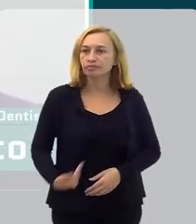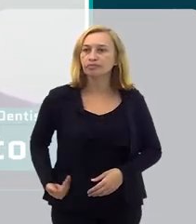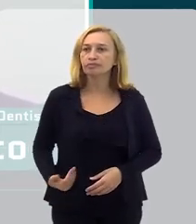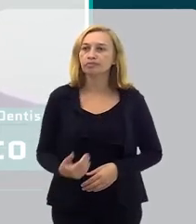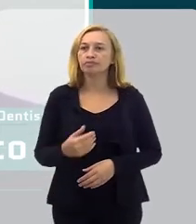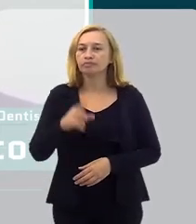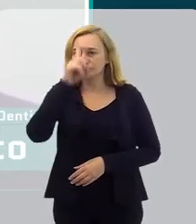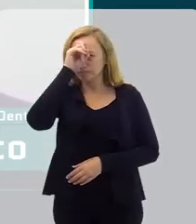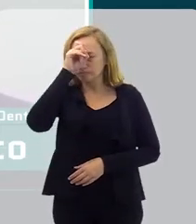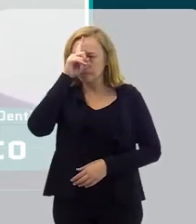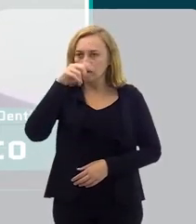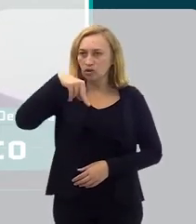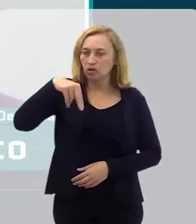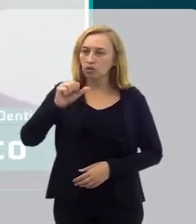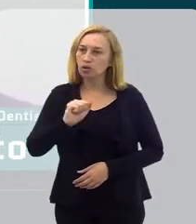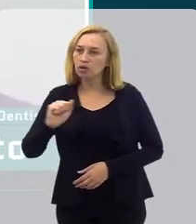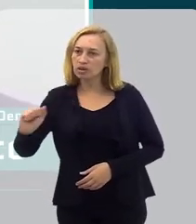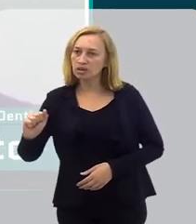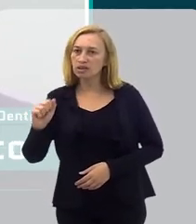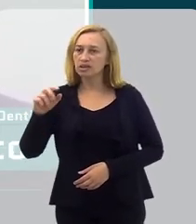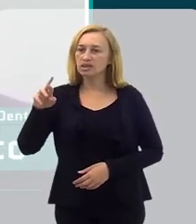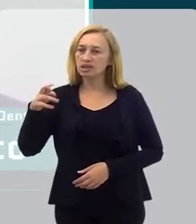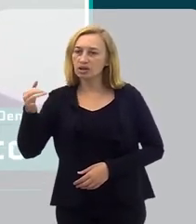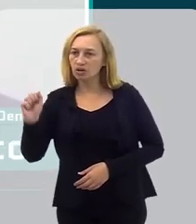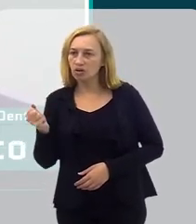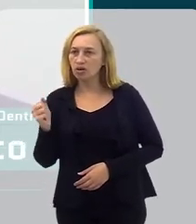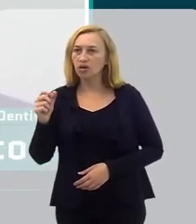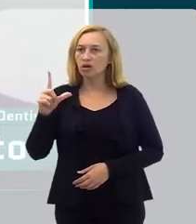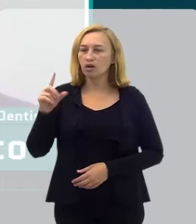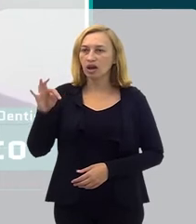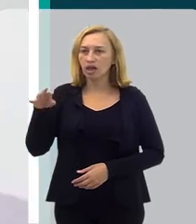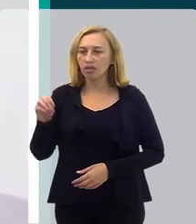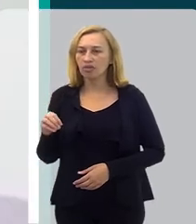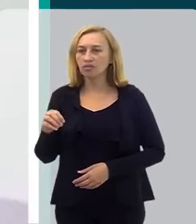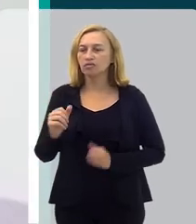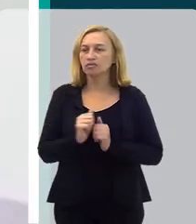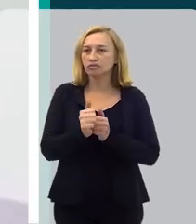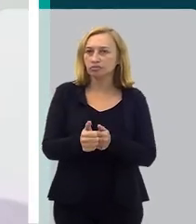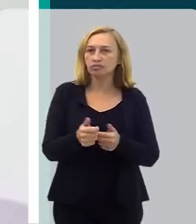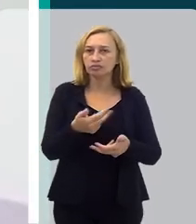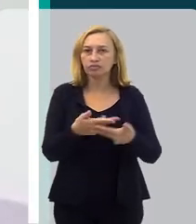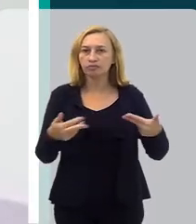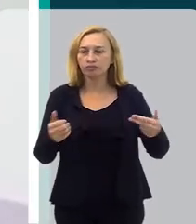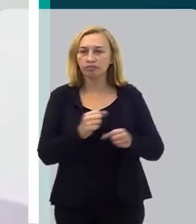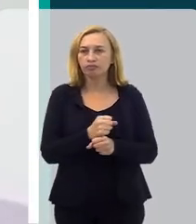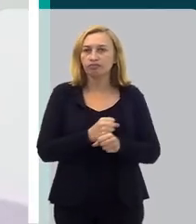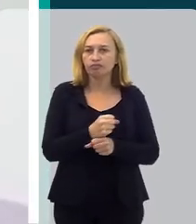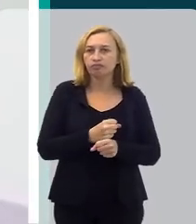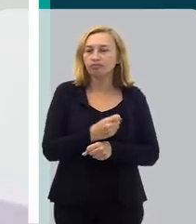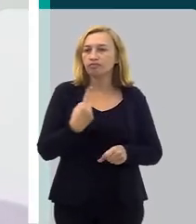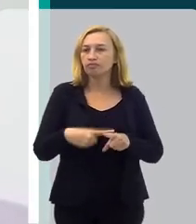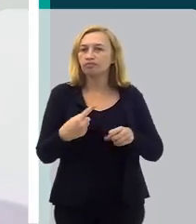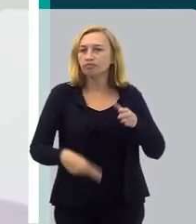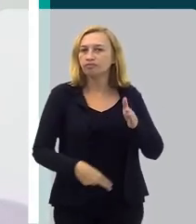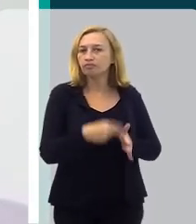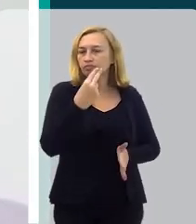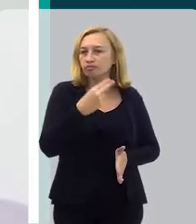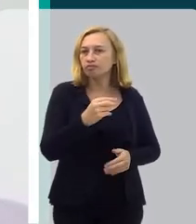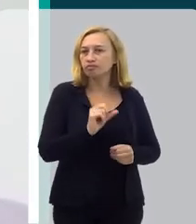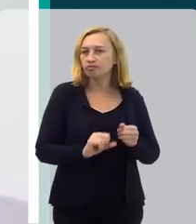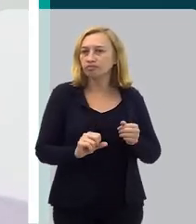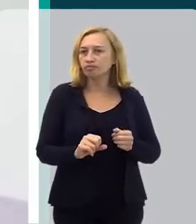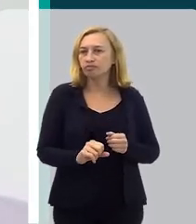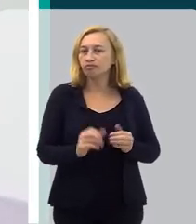o Hospital Nossa Senhora do Loureto, que faz esse trabalho, e é um acompanhamento de vários anos, porque a cirurgia que é